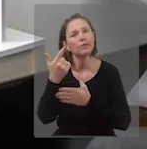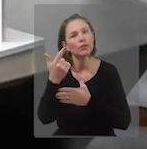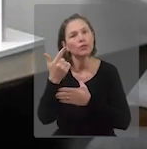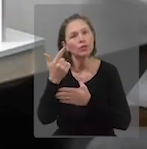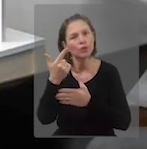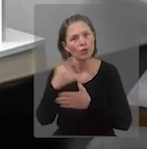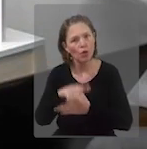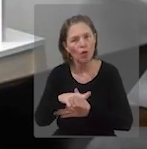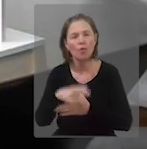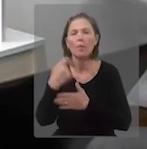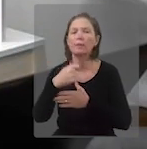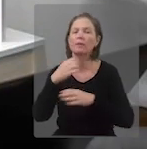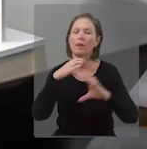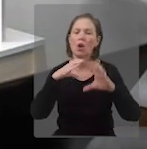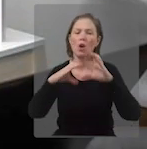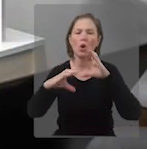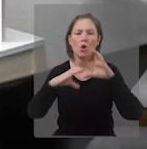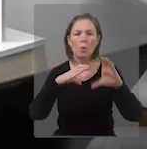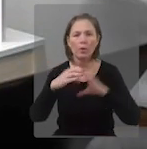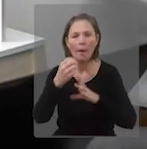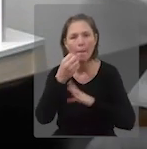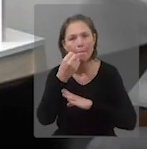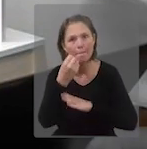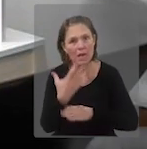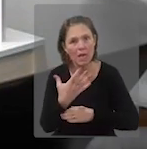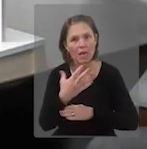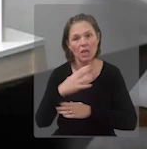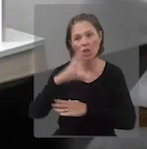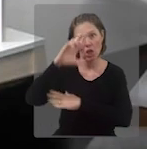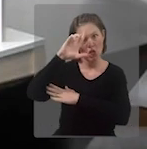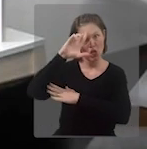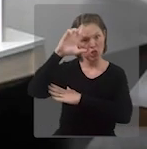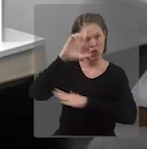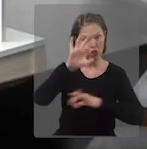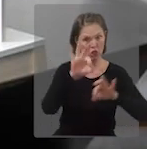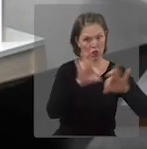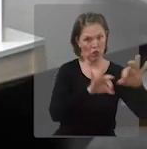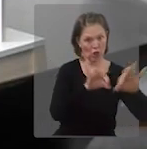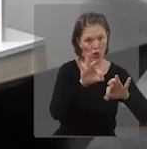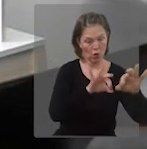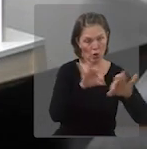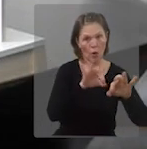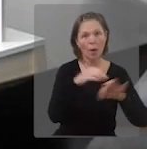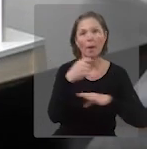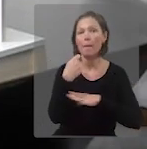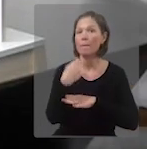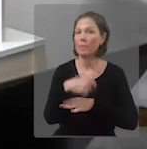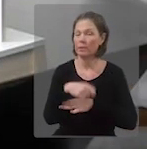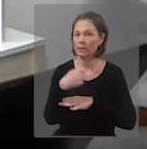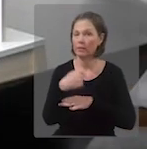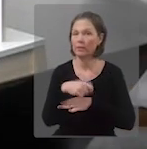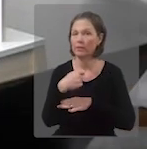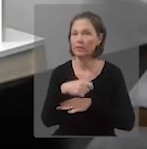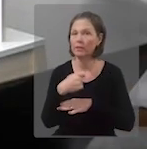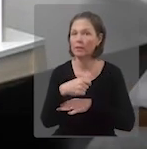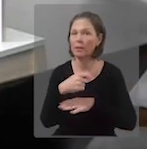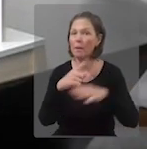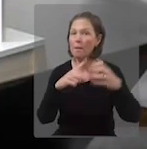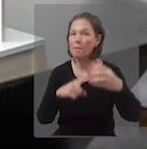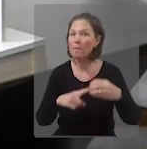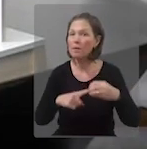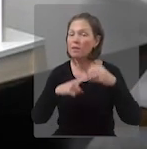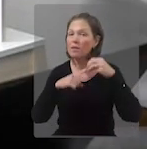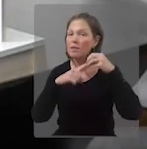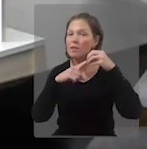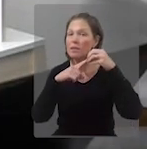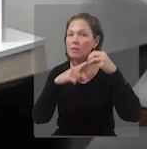Então, novamente, é preciso se comunicar bem. Esse gestor precisa estar nesse contexto de se comunicar bem. E a gente fala,